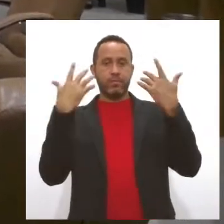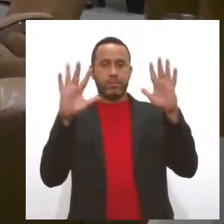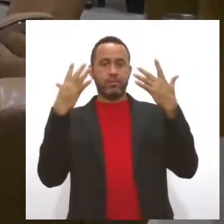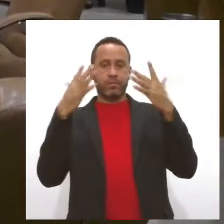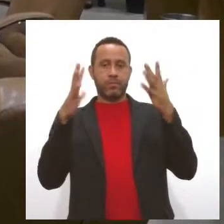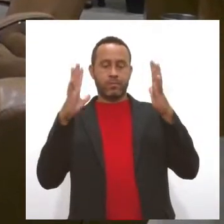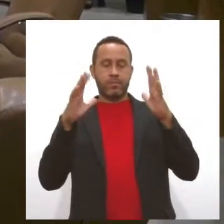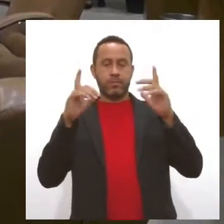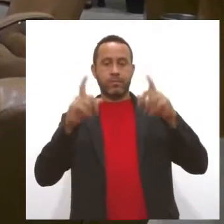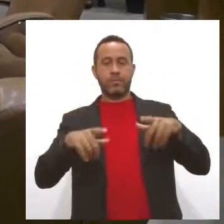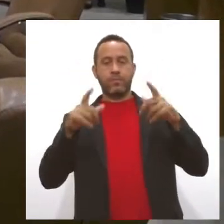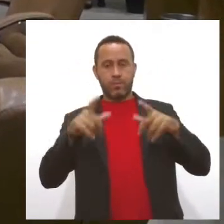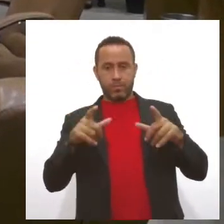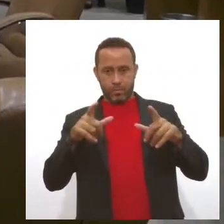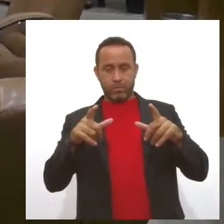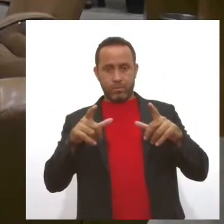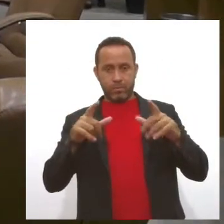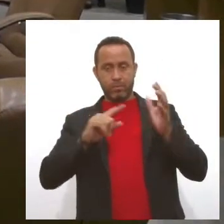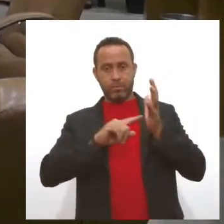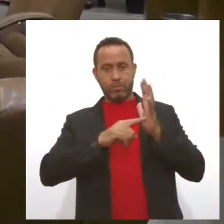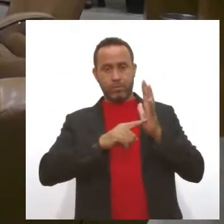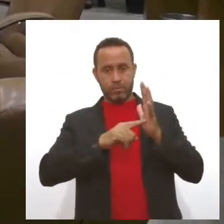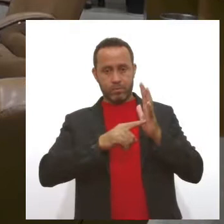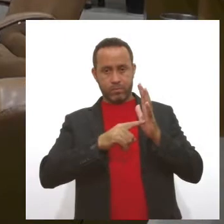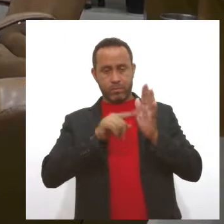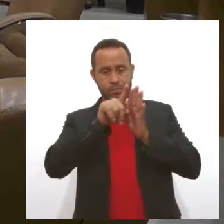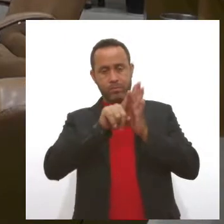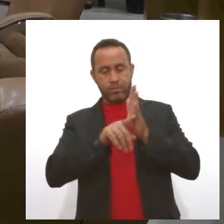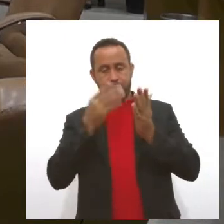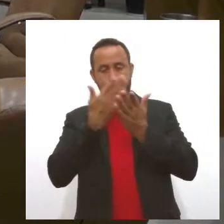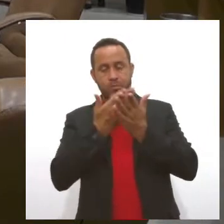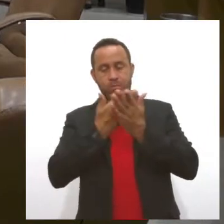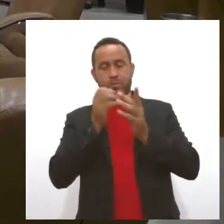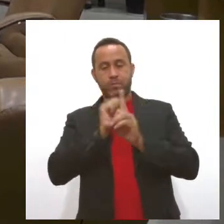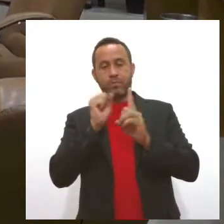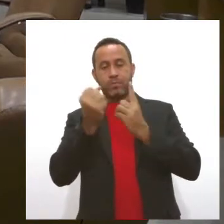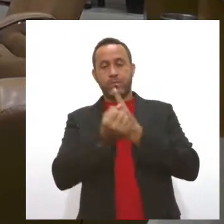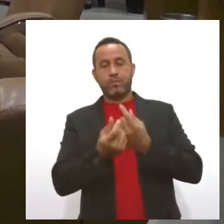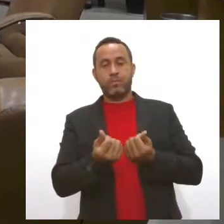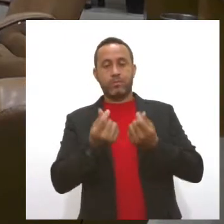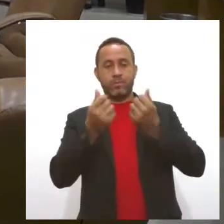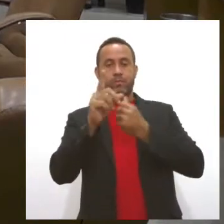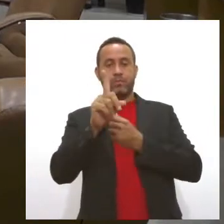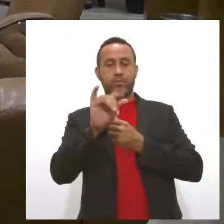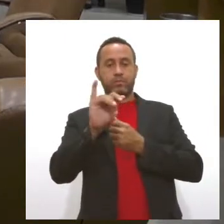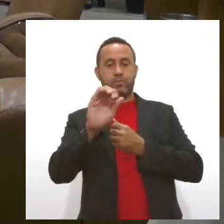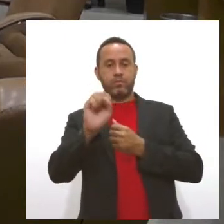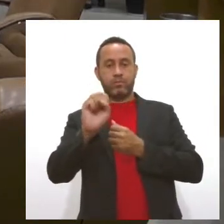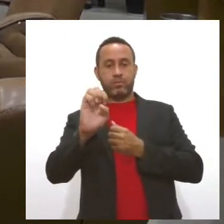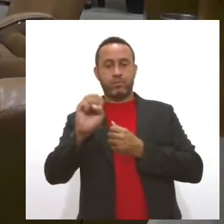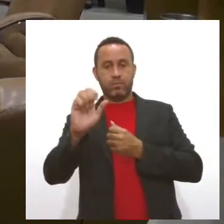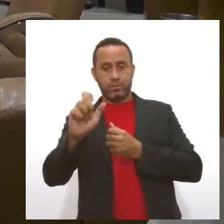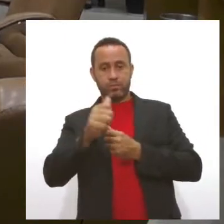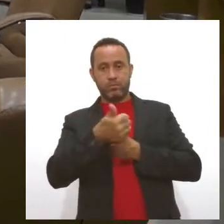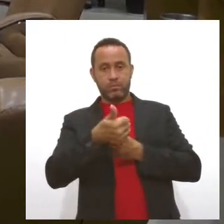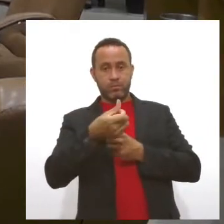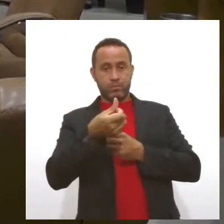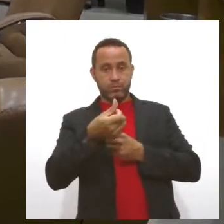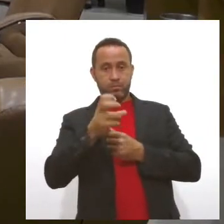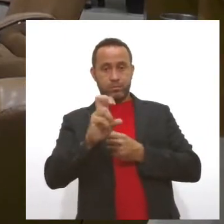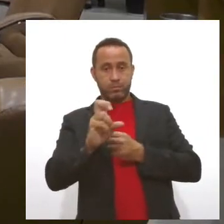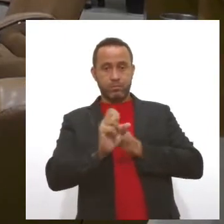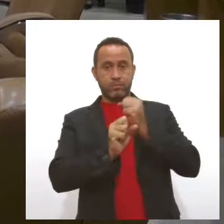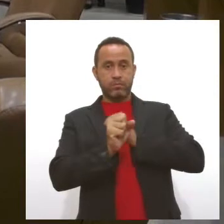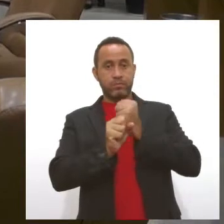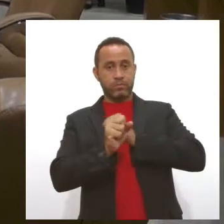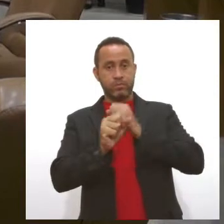Departamento Intersindical de Estatística e Estudos Socioeconômicos, o DIEESE, pelos seus 65 anos e a